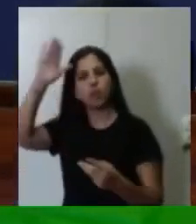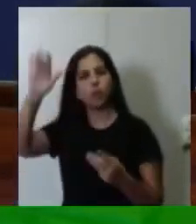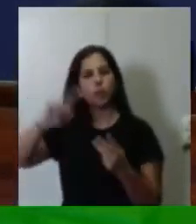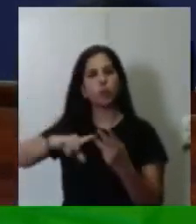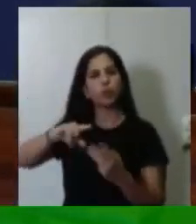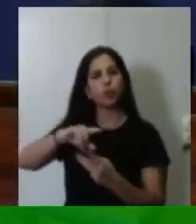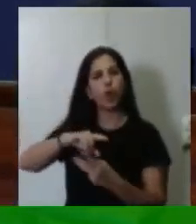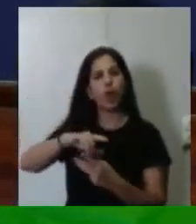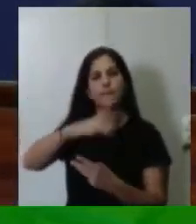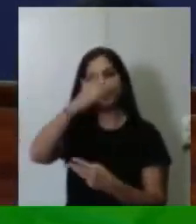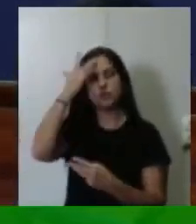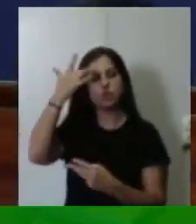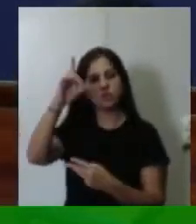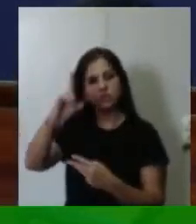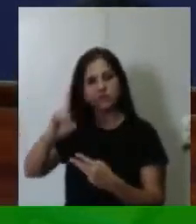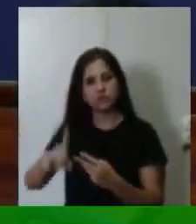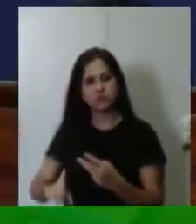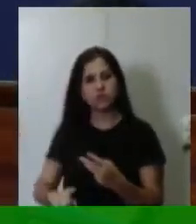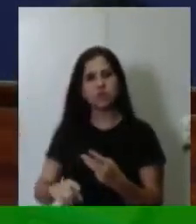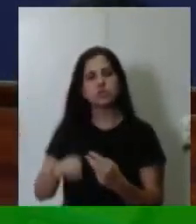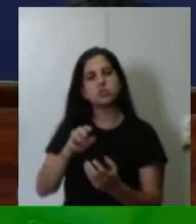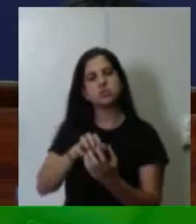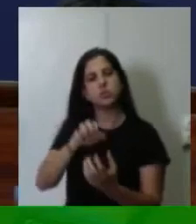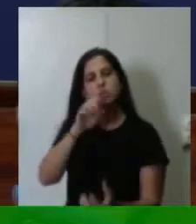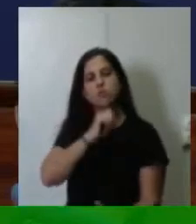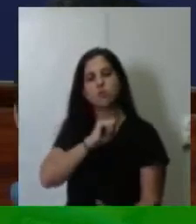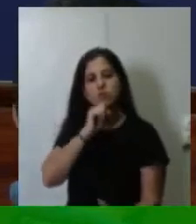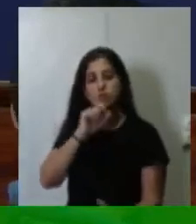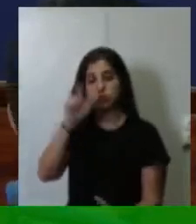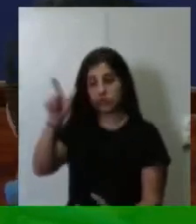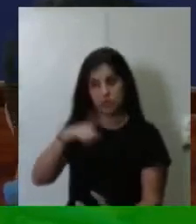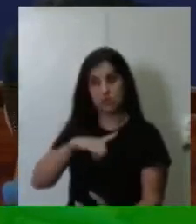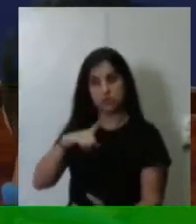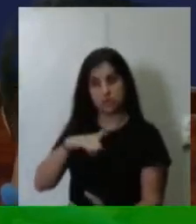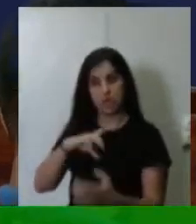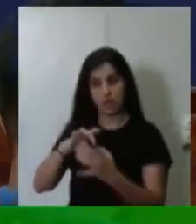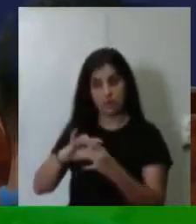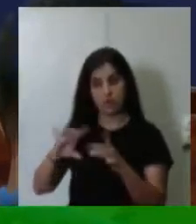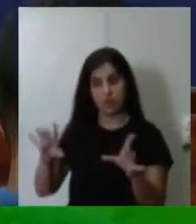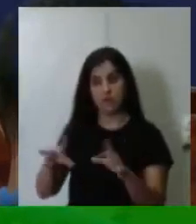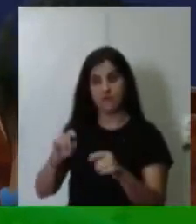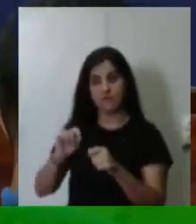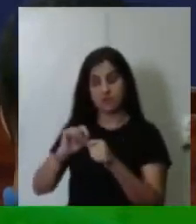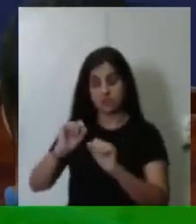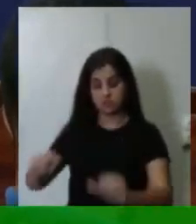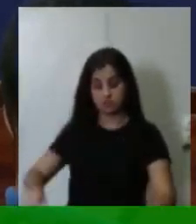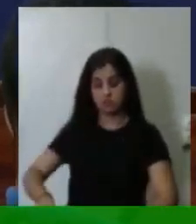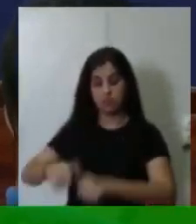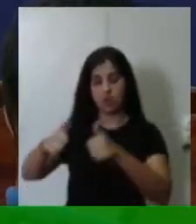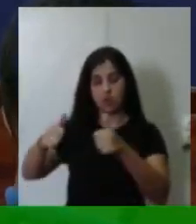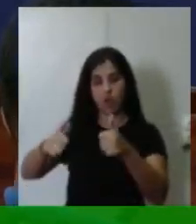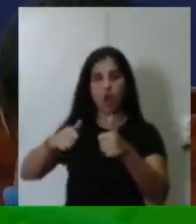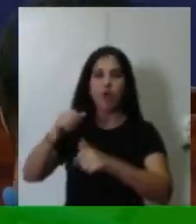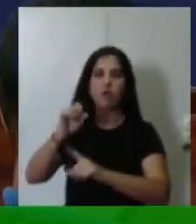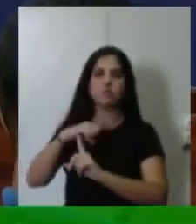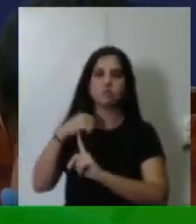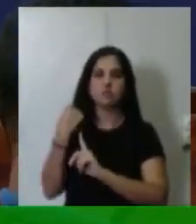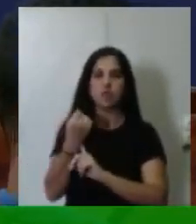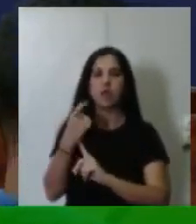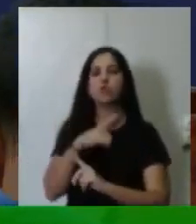vocês têm a procuração da sociedade para fazer o bem e têm feito. E esse presidente tem, eu tenho